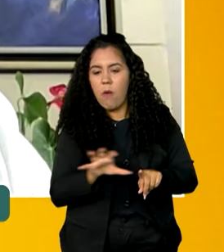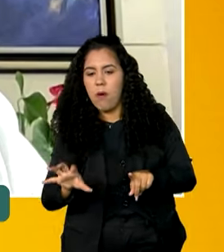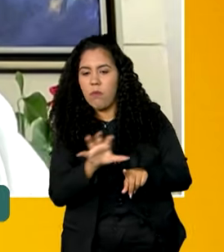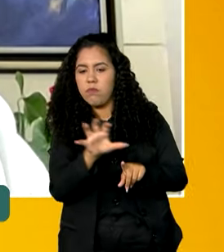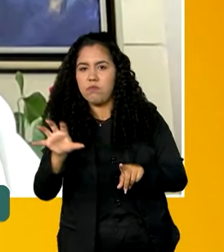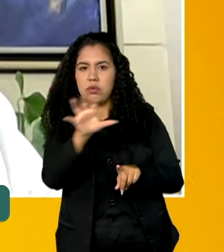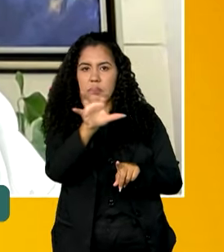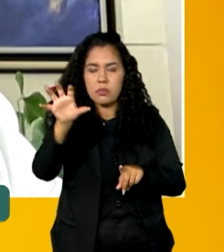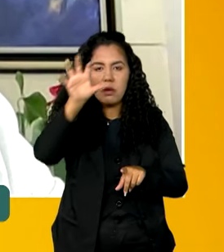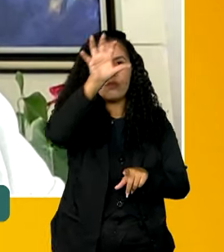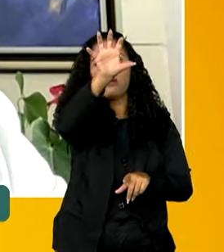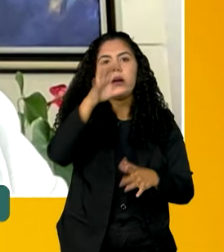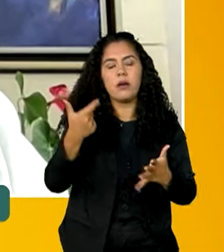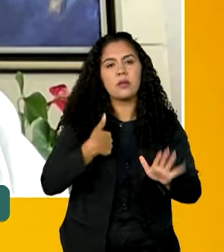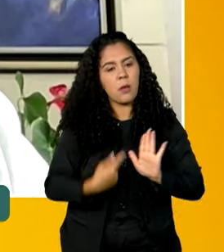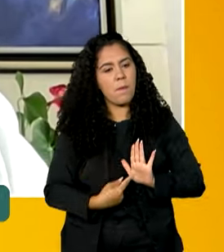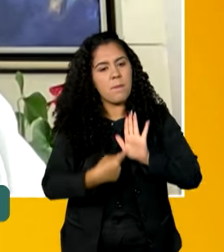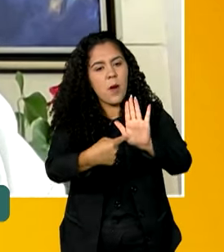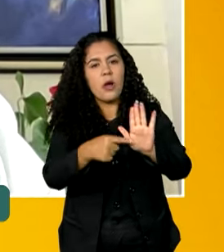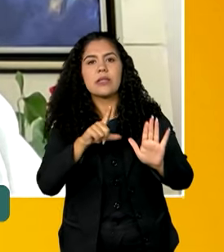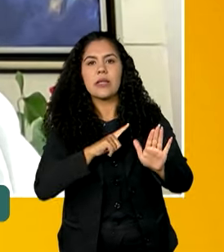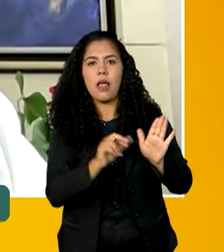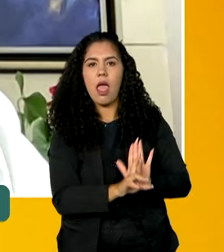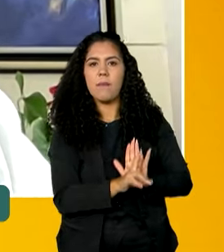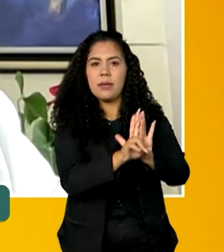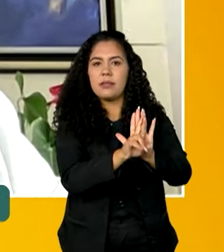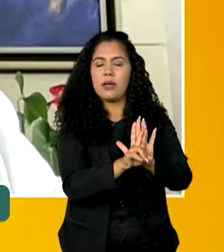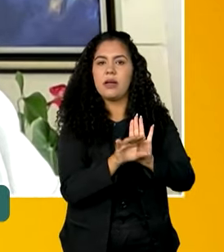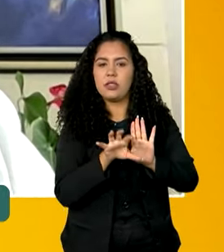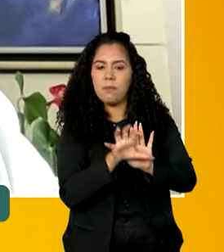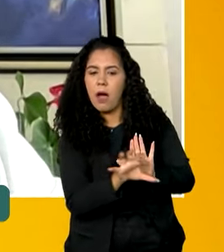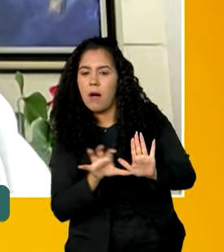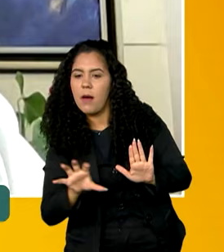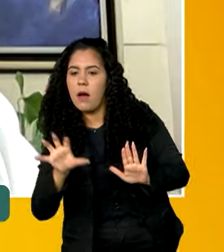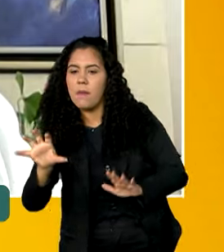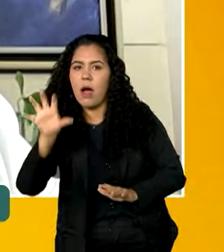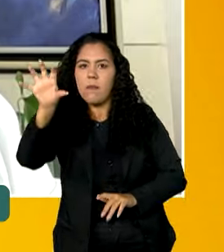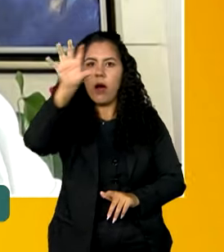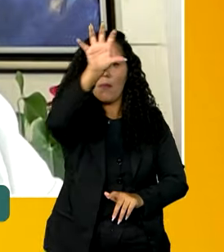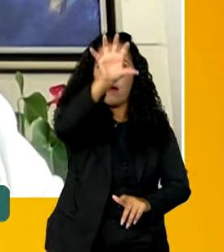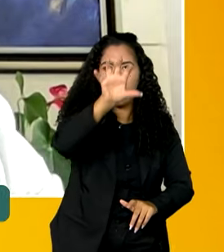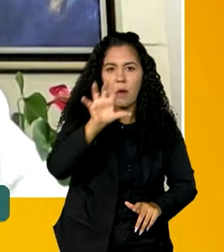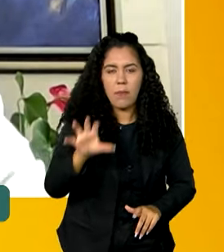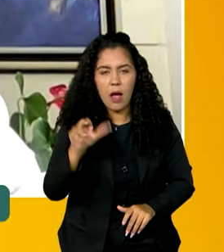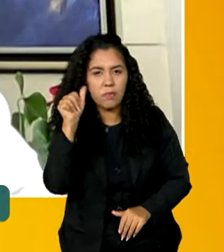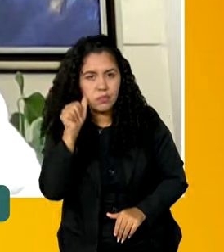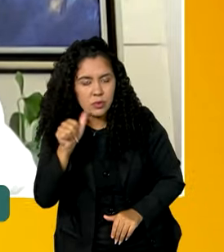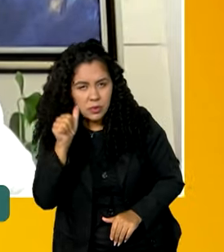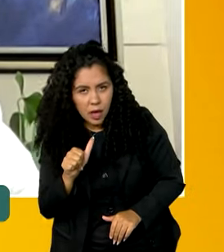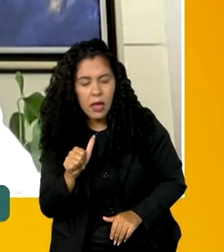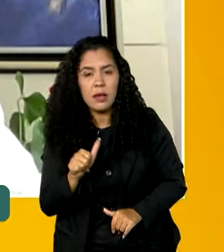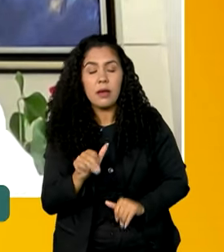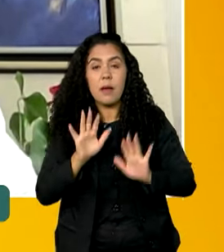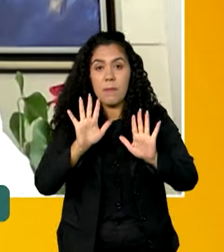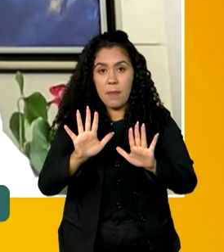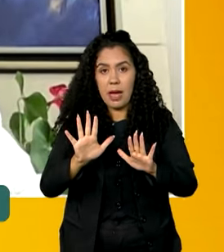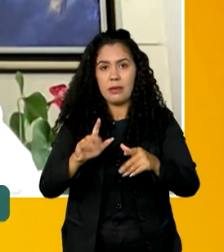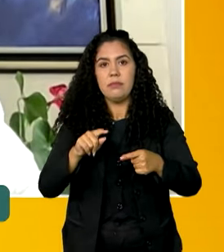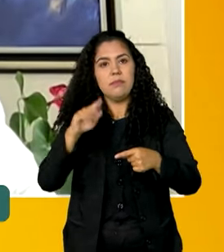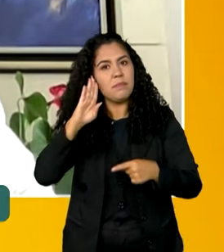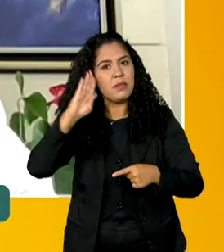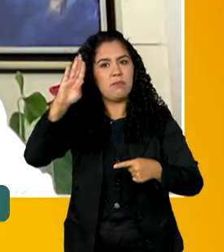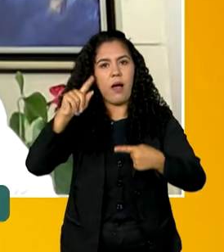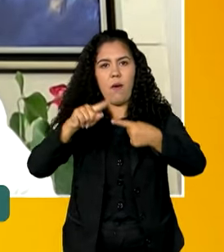mostrando a representatividade das mulheres em todas as regiões nessas três áreas.